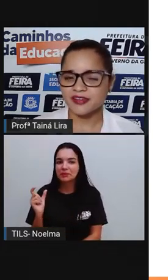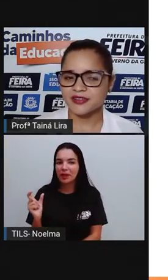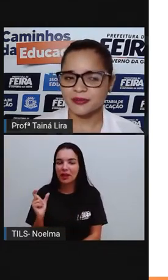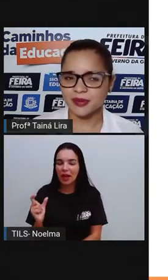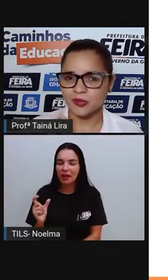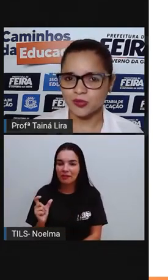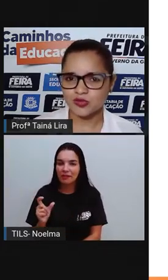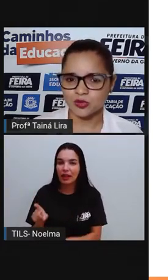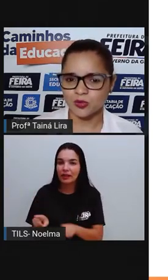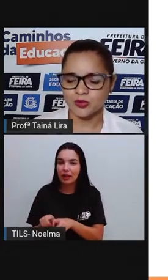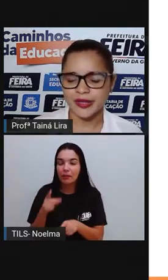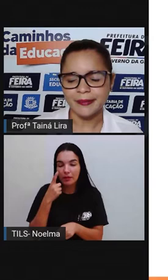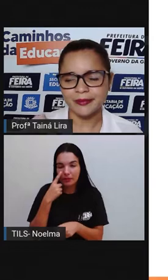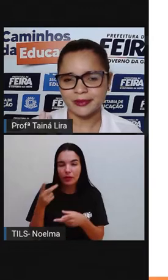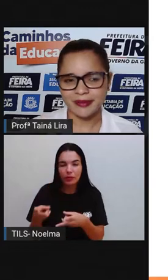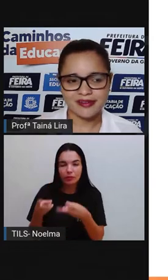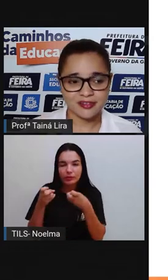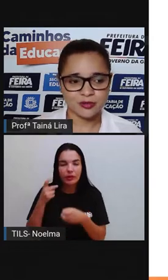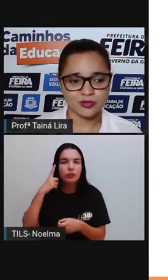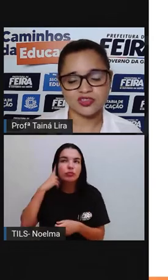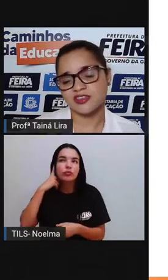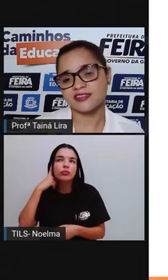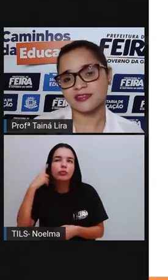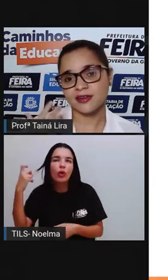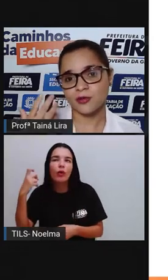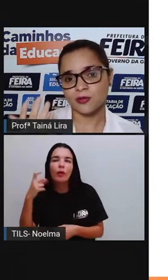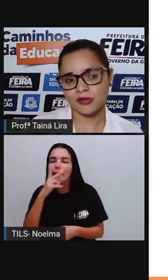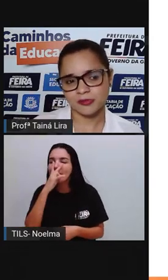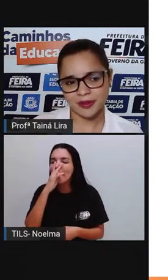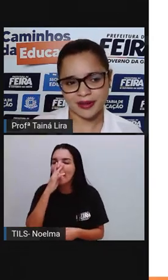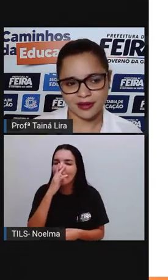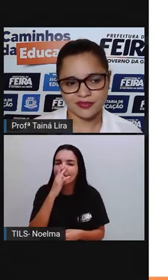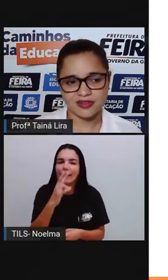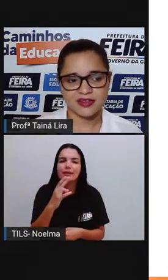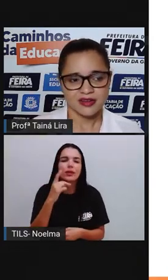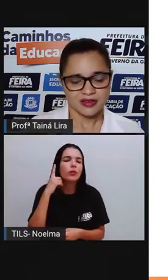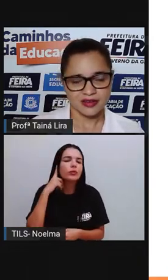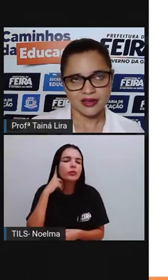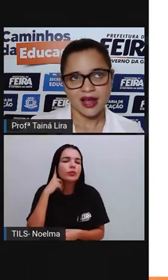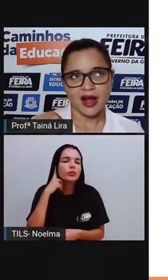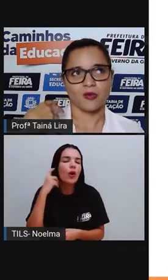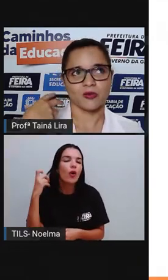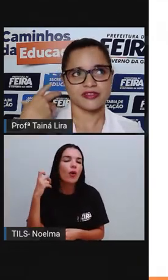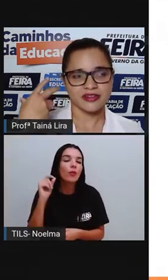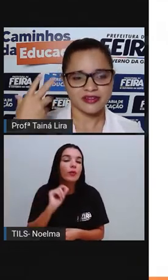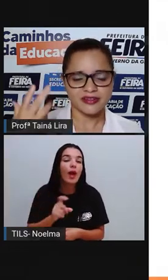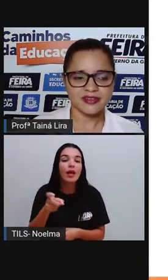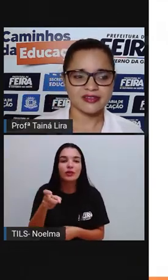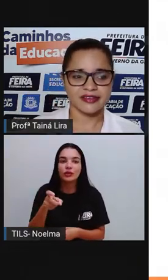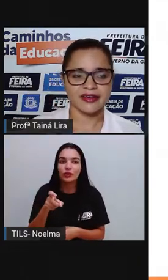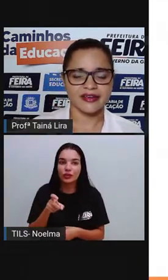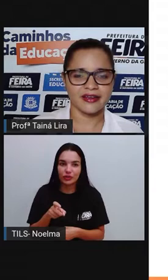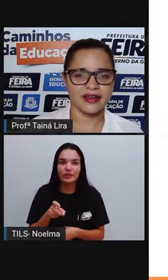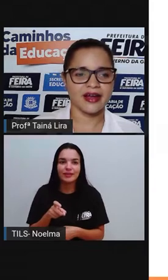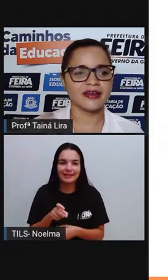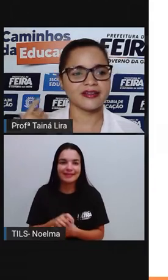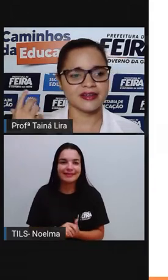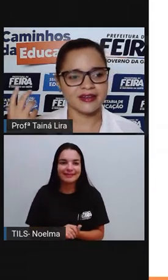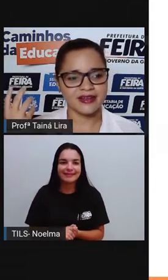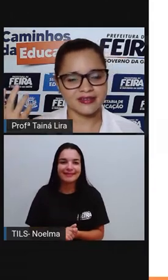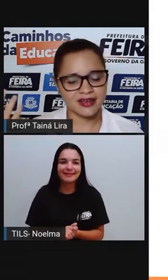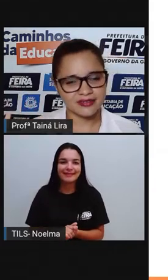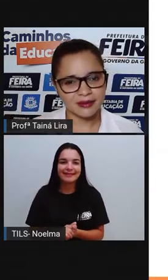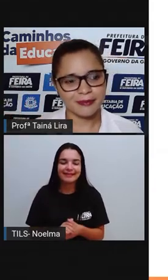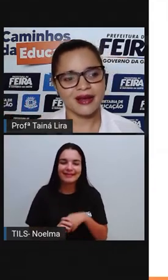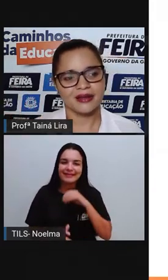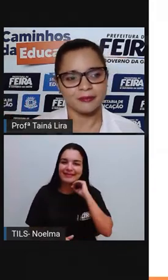observaram também o som, Muito parecido com X, Tanto que algumas palavras, Algumas crianças, Ainda,